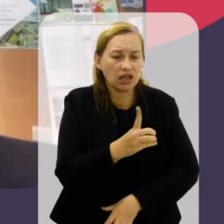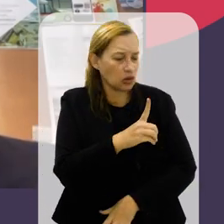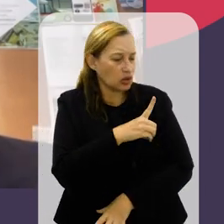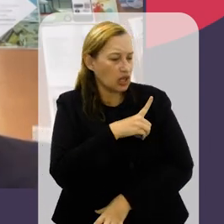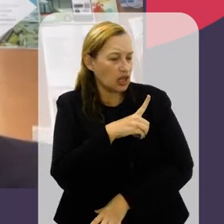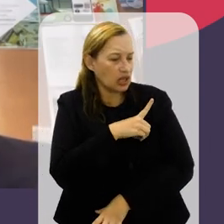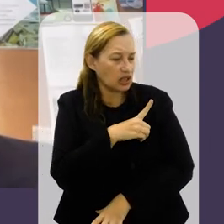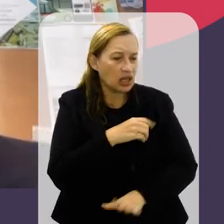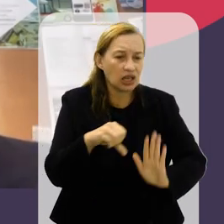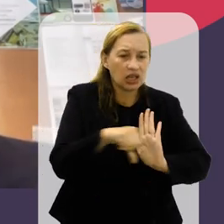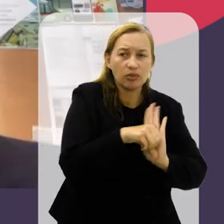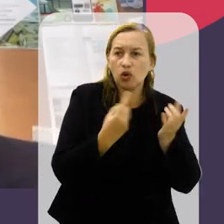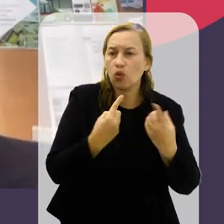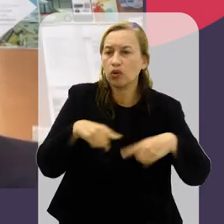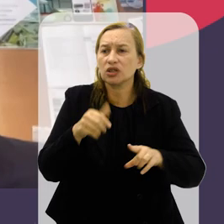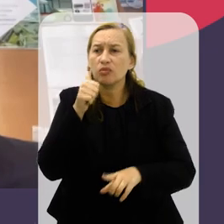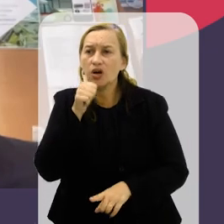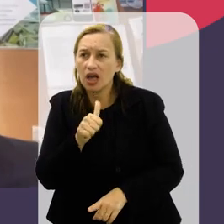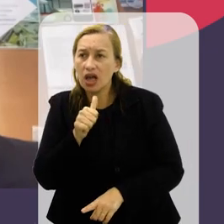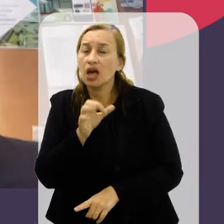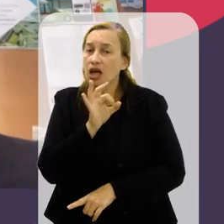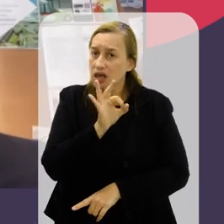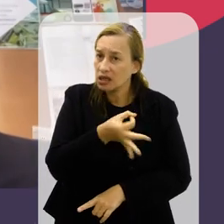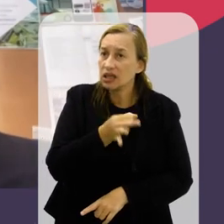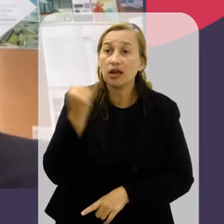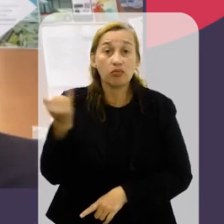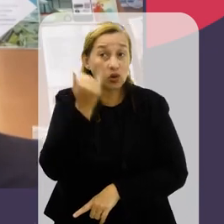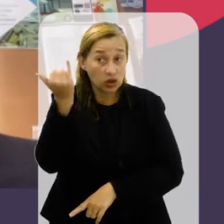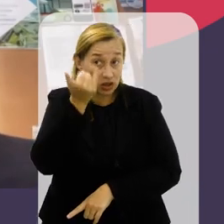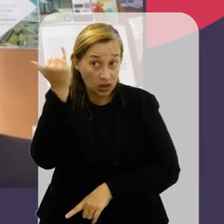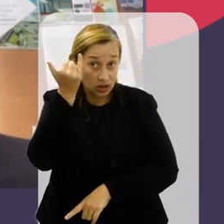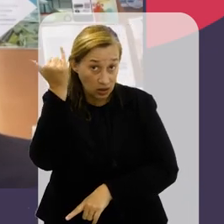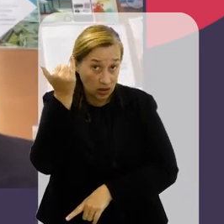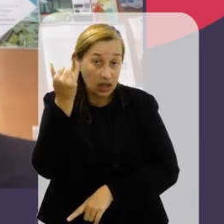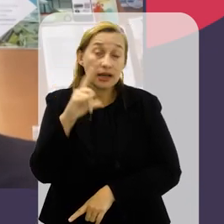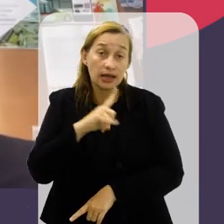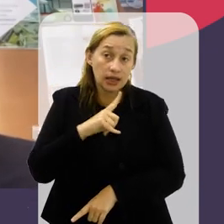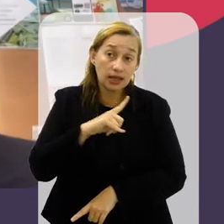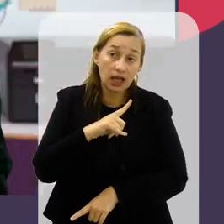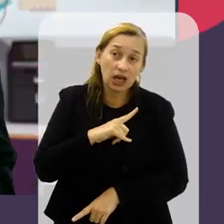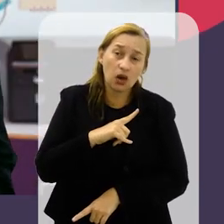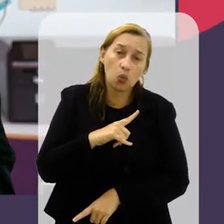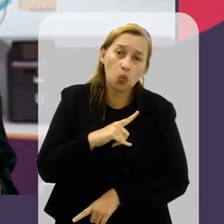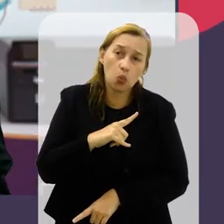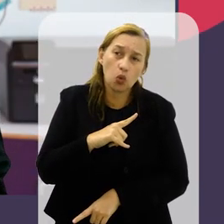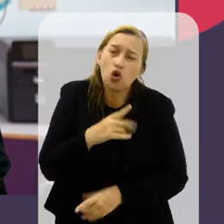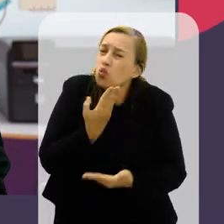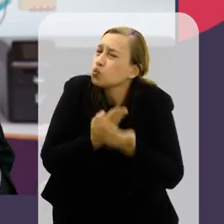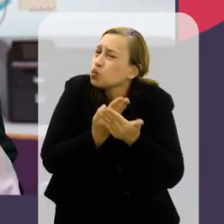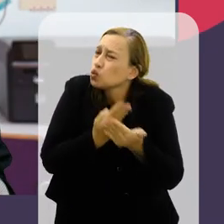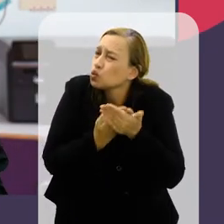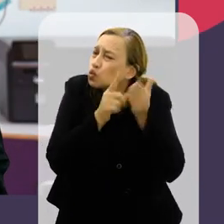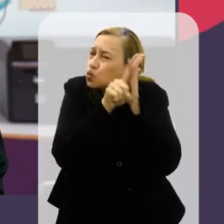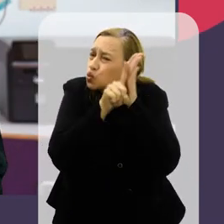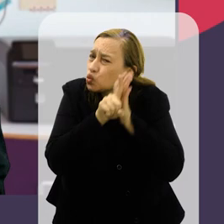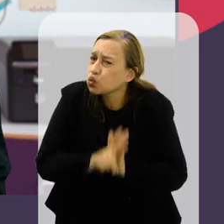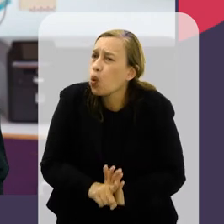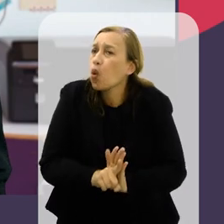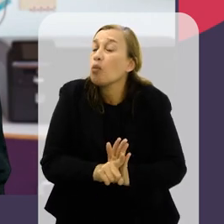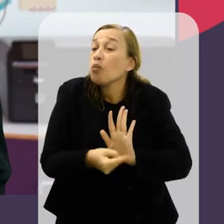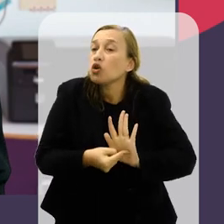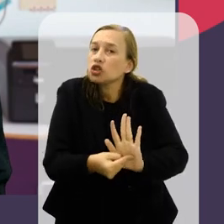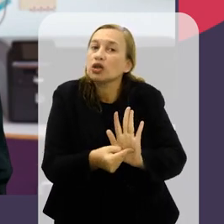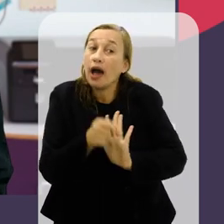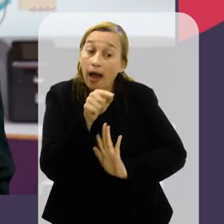tomada de decisão de onde será instalada uma delegacia de crimes contra a mulher. Isso é importantíssimo que tenha